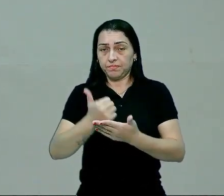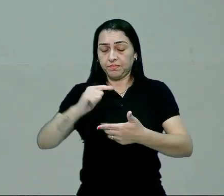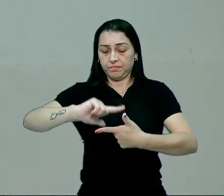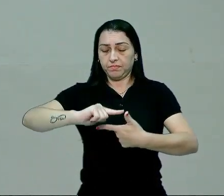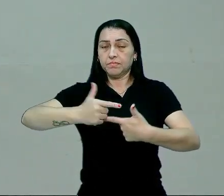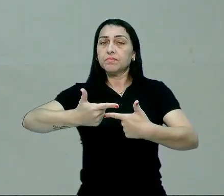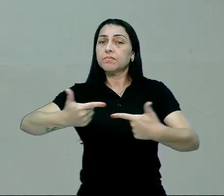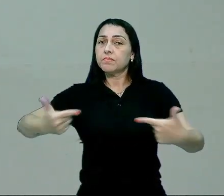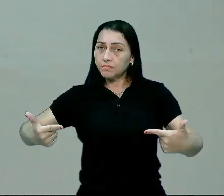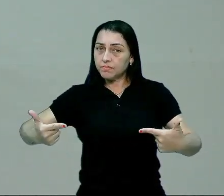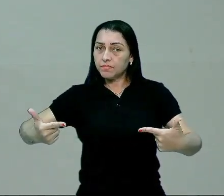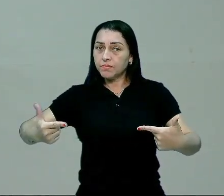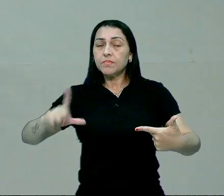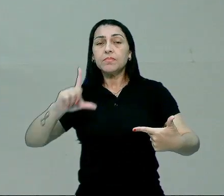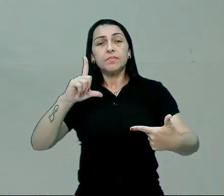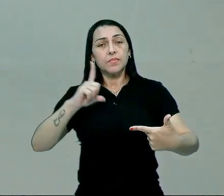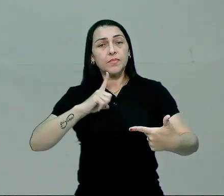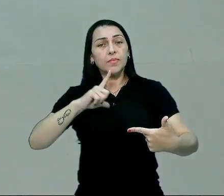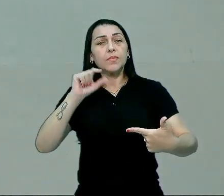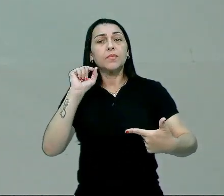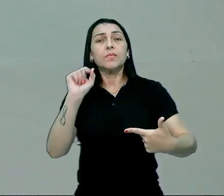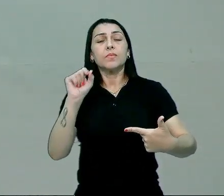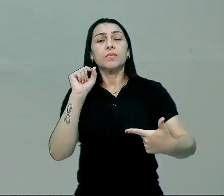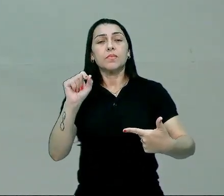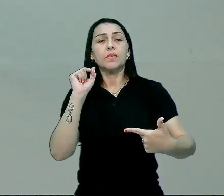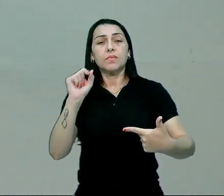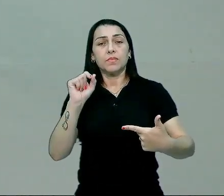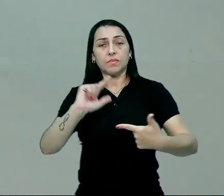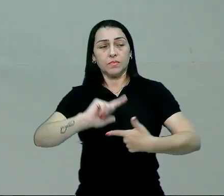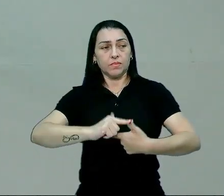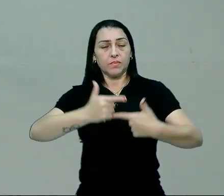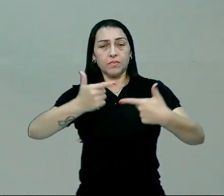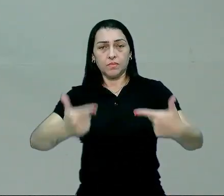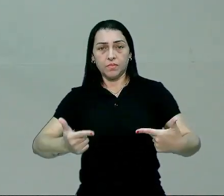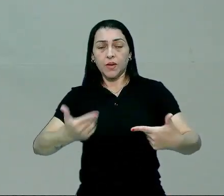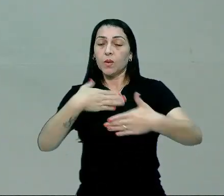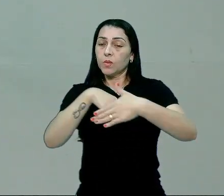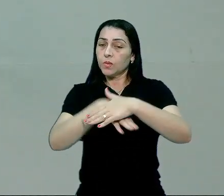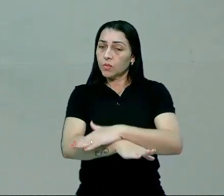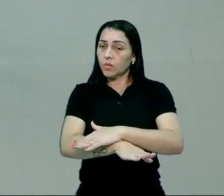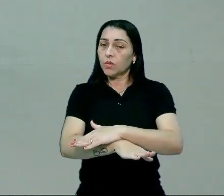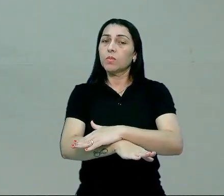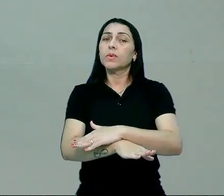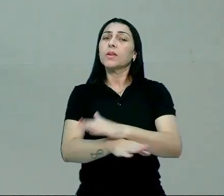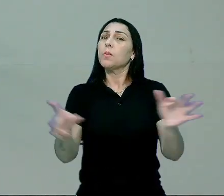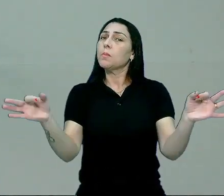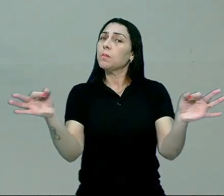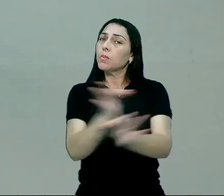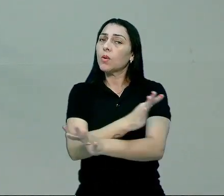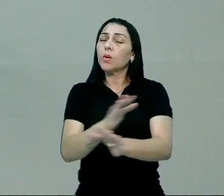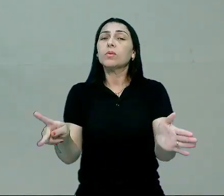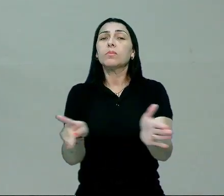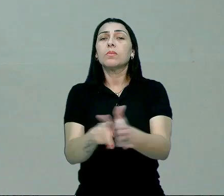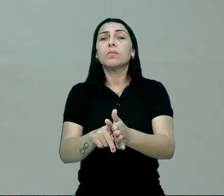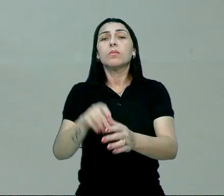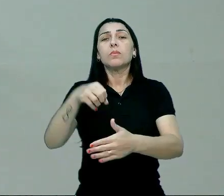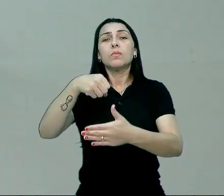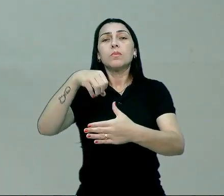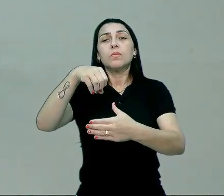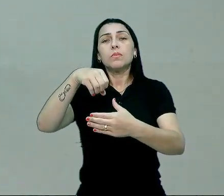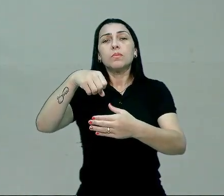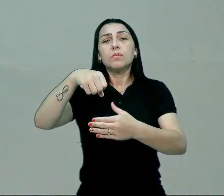tradicional, eu tenho justamente o quê? Tradições e costumes que estão prontos na sociedade,